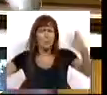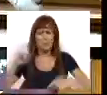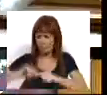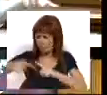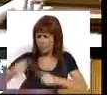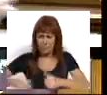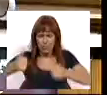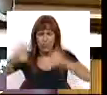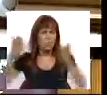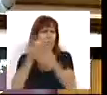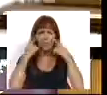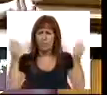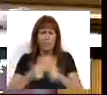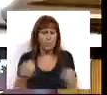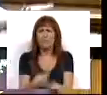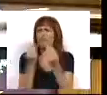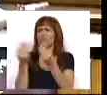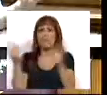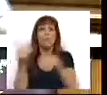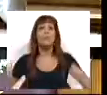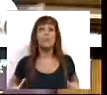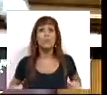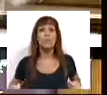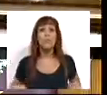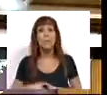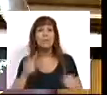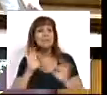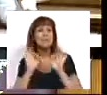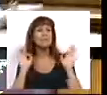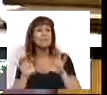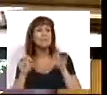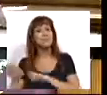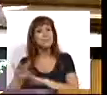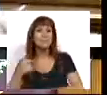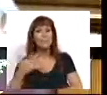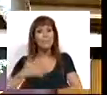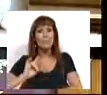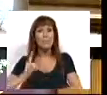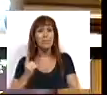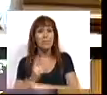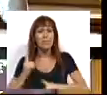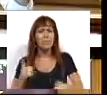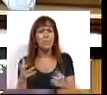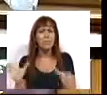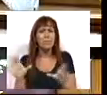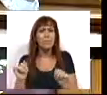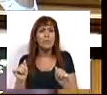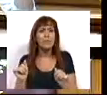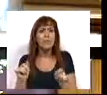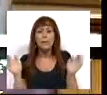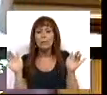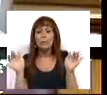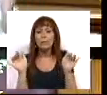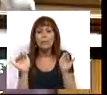Cada ano a escola pública está mais magnífica. Porquê? Porque vai de encontro àquilo que a direita quer. Porque cada vez está mais